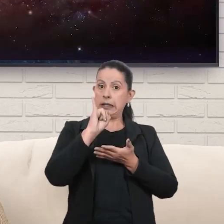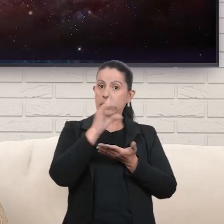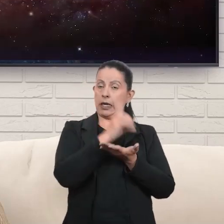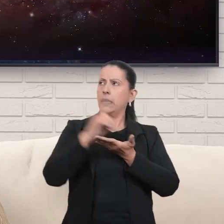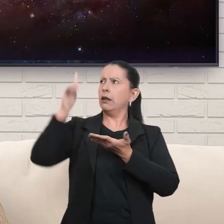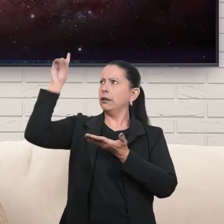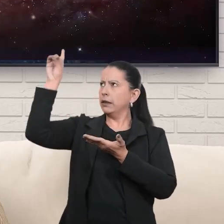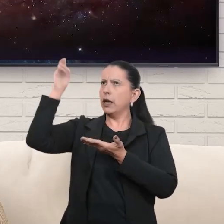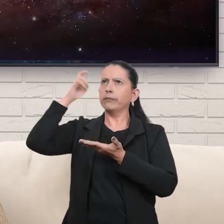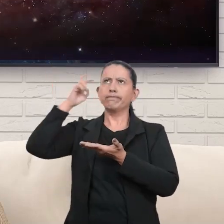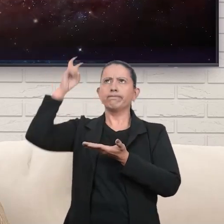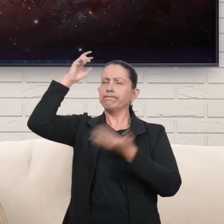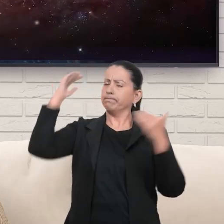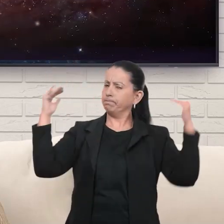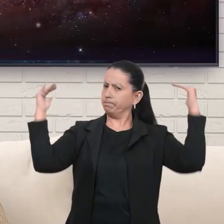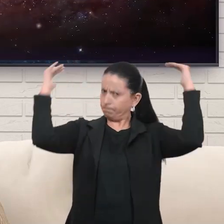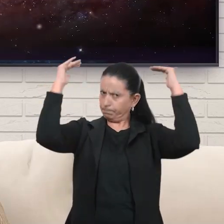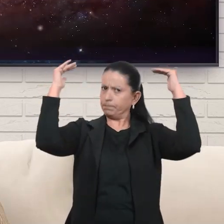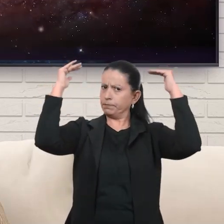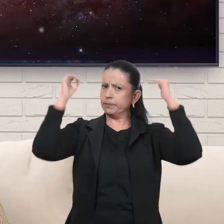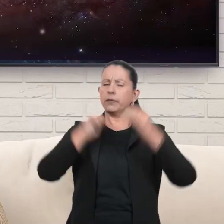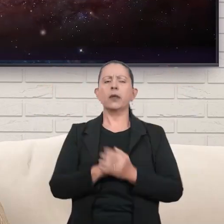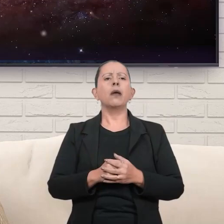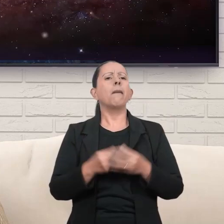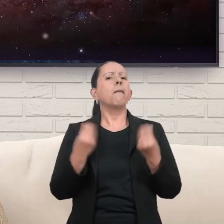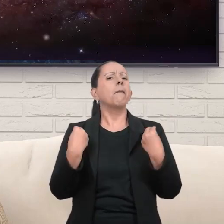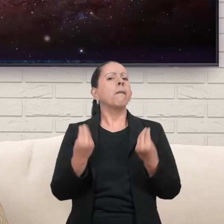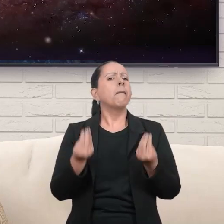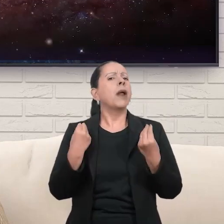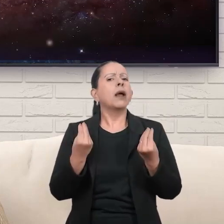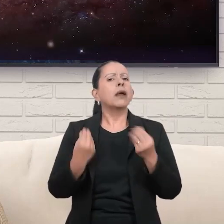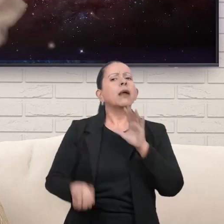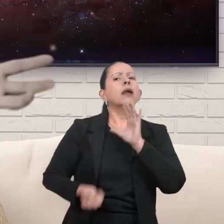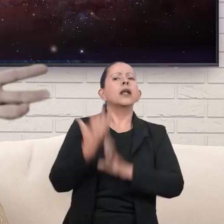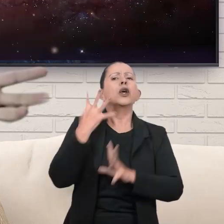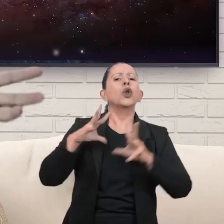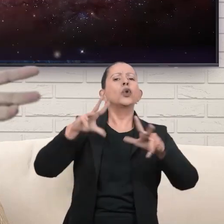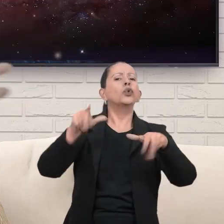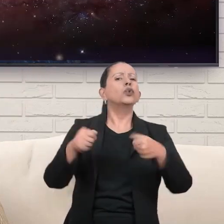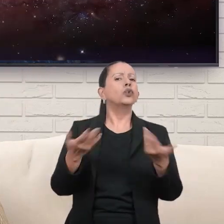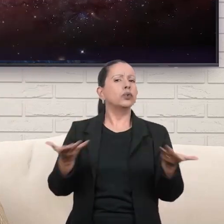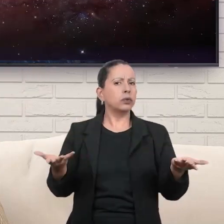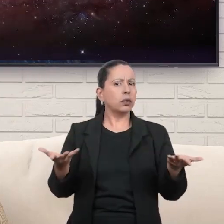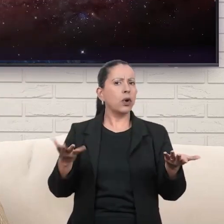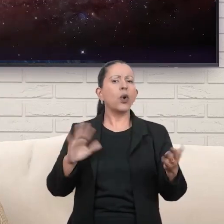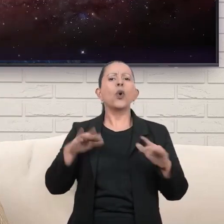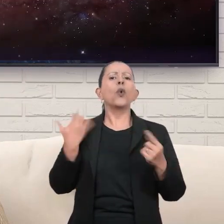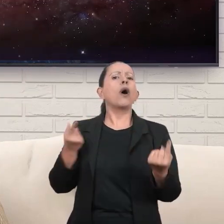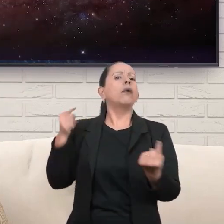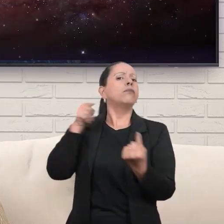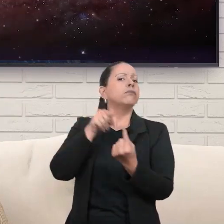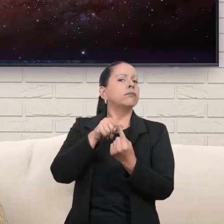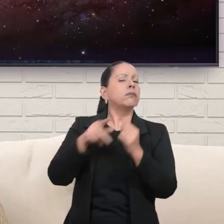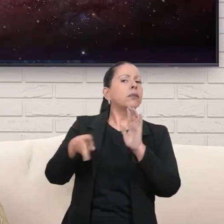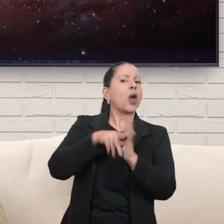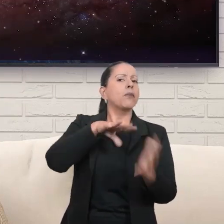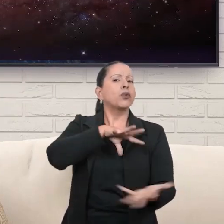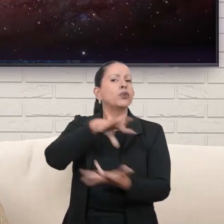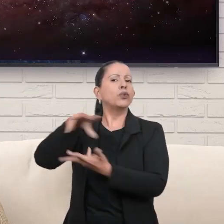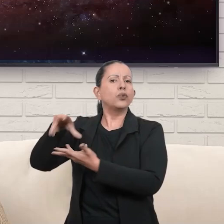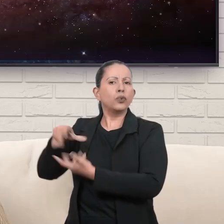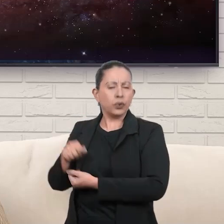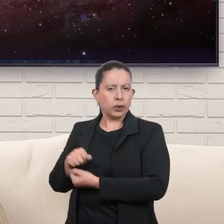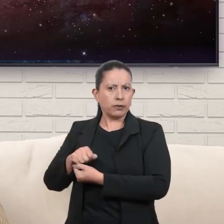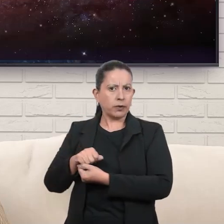Deus a inteligência suprema, para que ele criou isso tudo? Qual é a finalidade do universo?